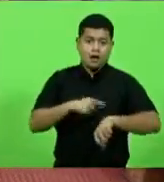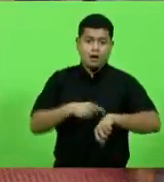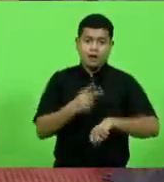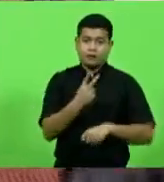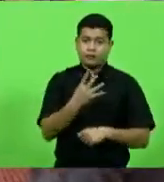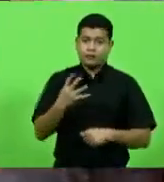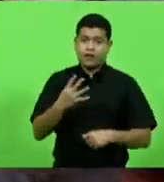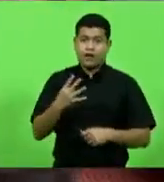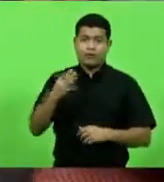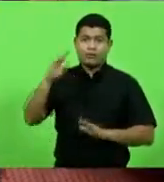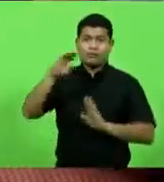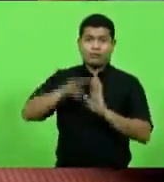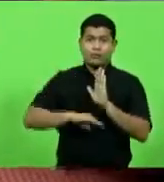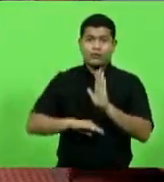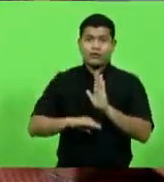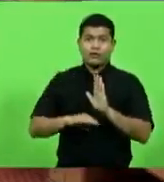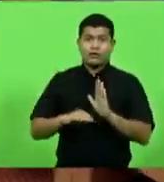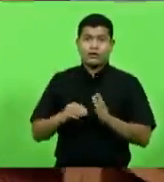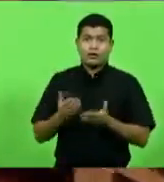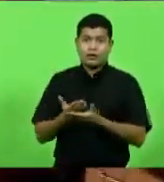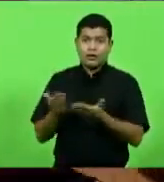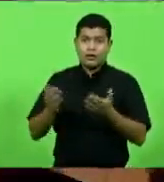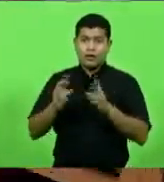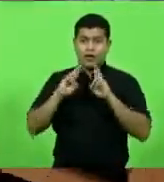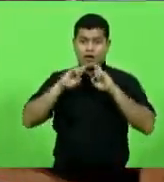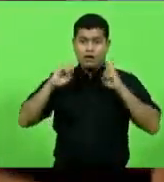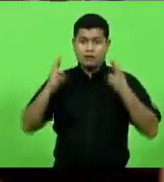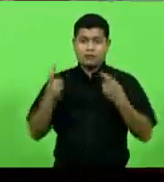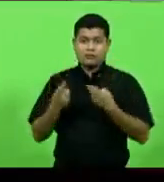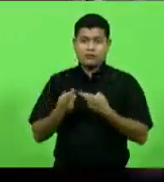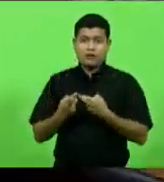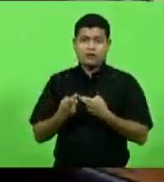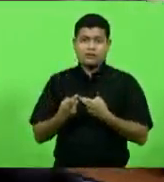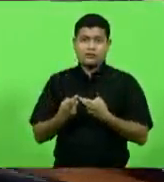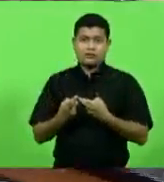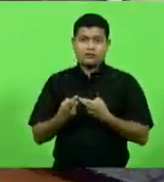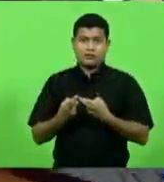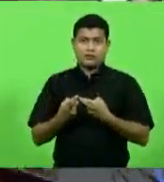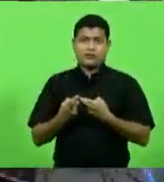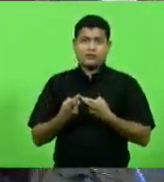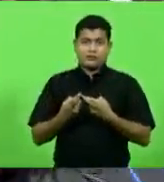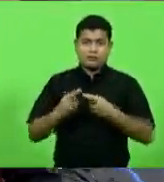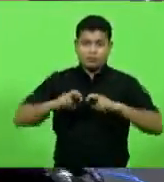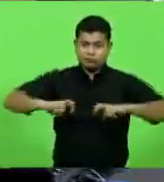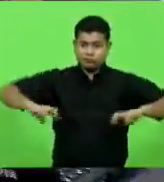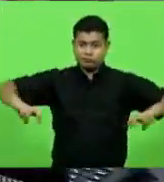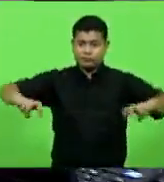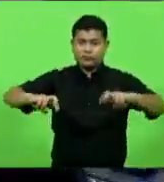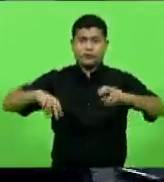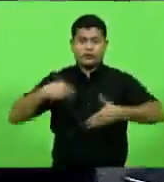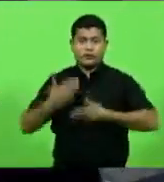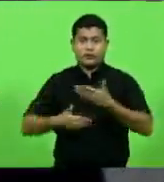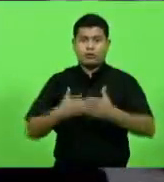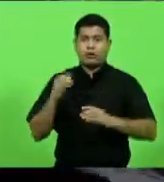foi um acordo de mesa, foi uma reunião de mesa, depois comunicado à liderança e foi